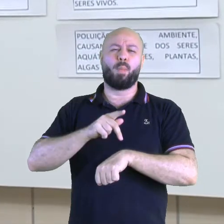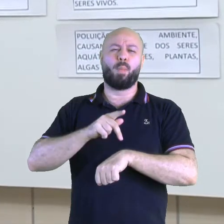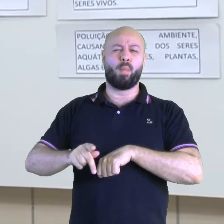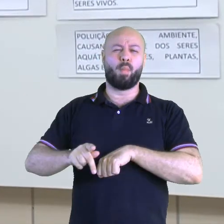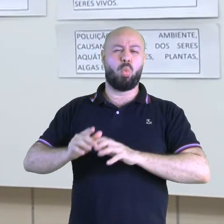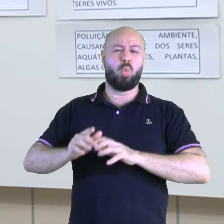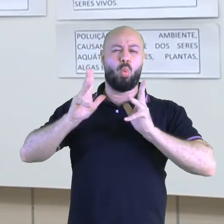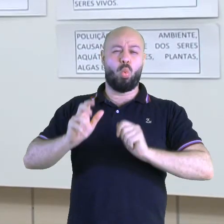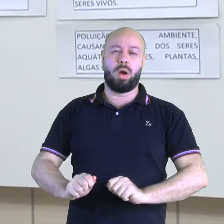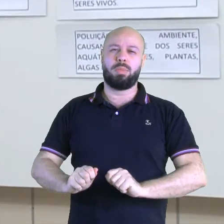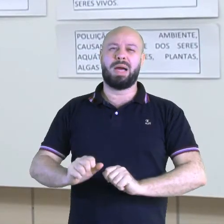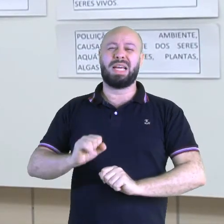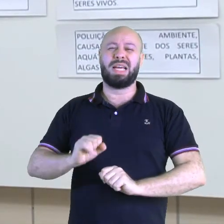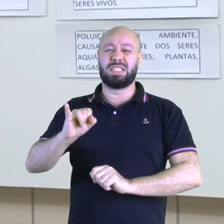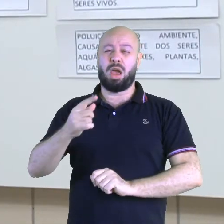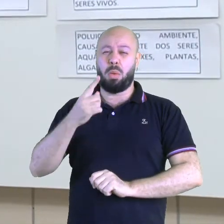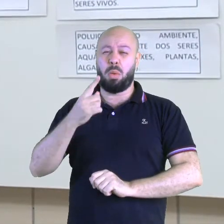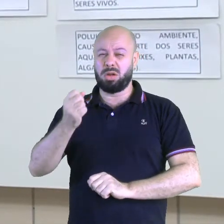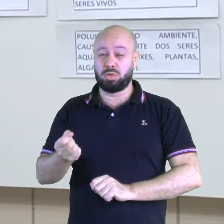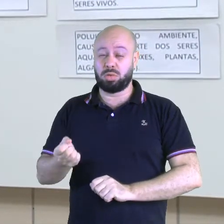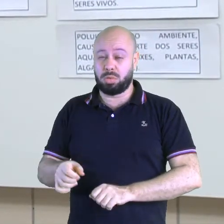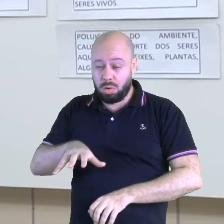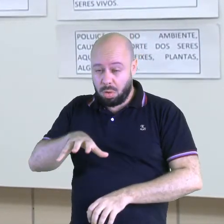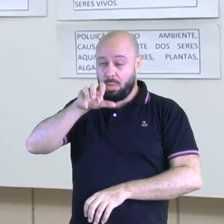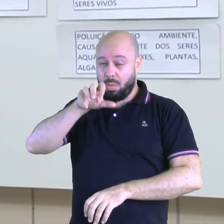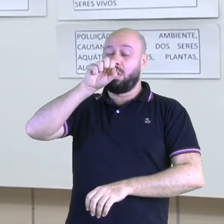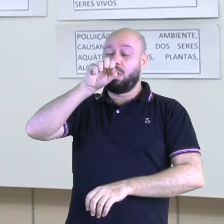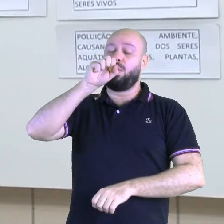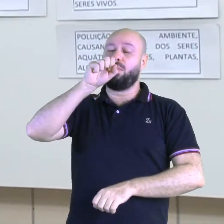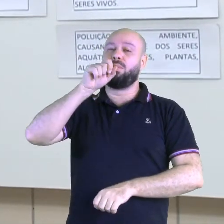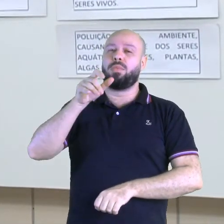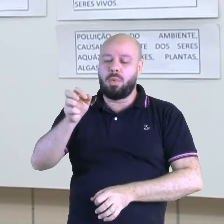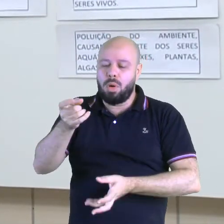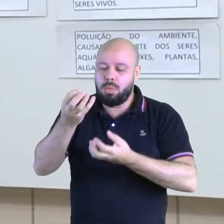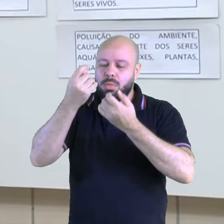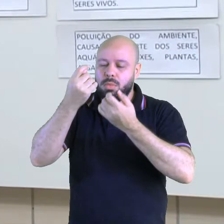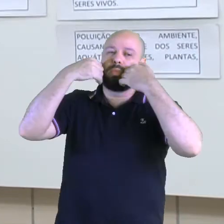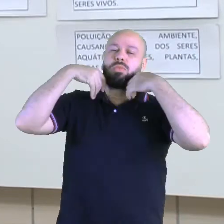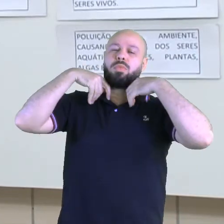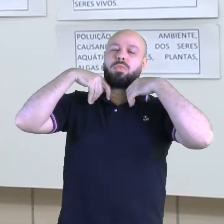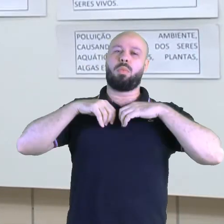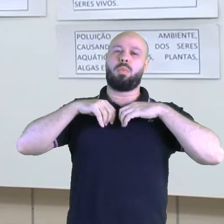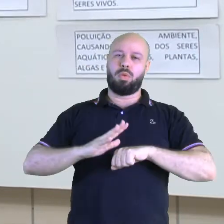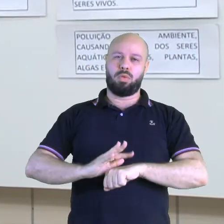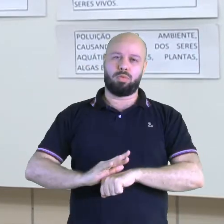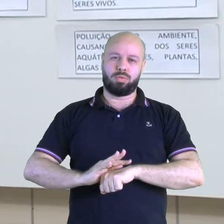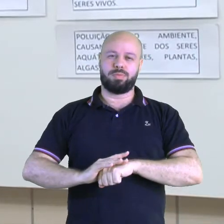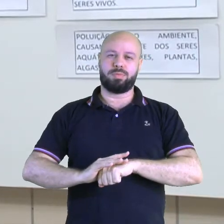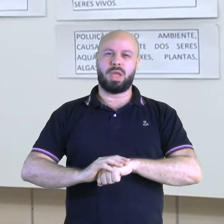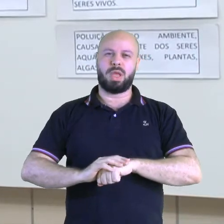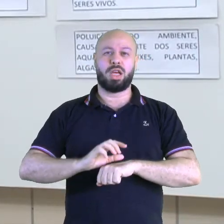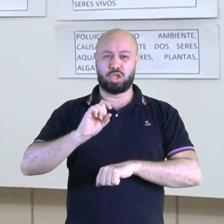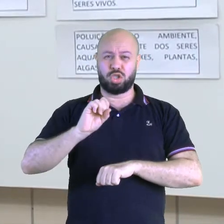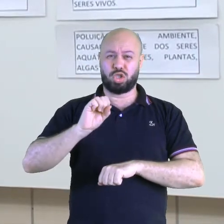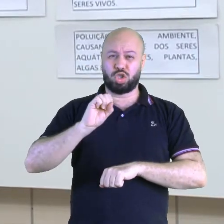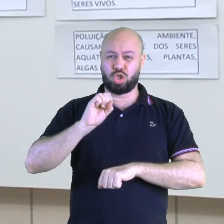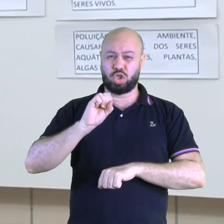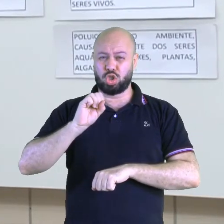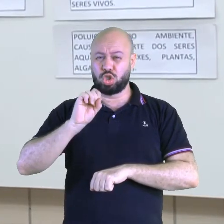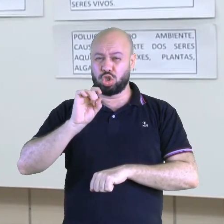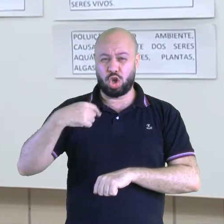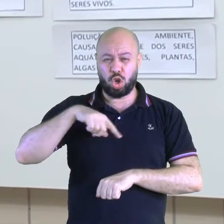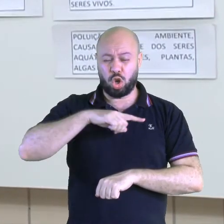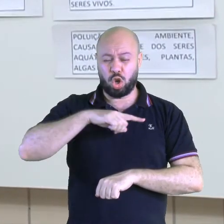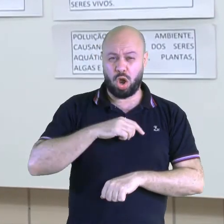vou respirar e vou adquirir o quê? Doenças. E só nós seres humanos que respiramos? Não é. Vocês sabem disso, né? As plantas vão